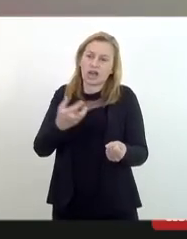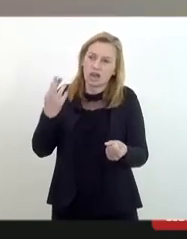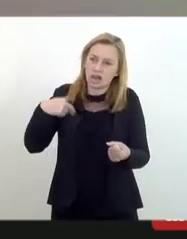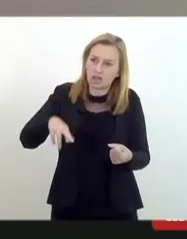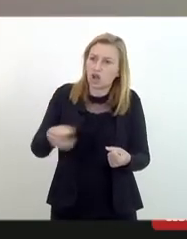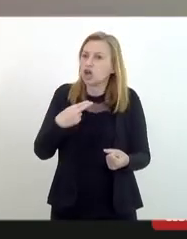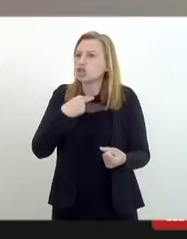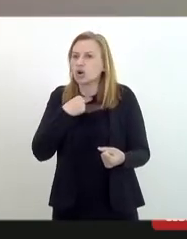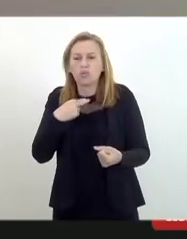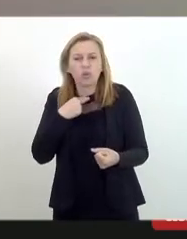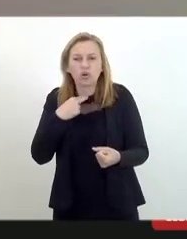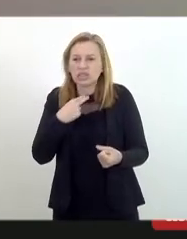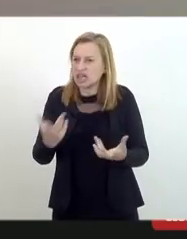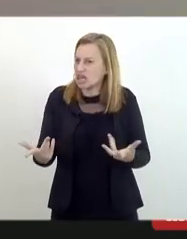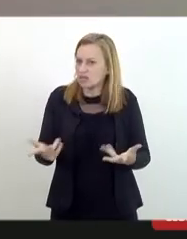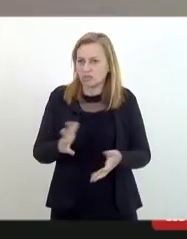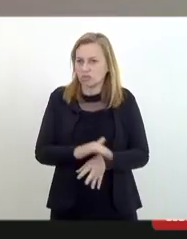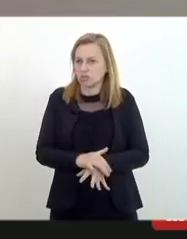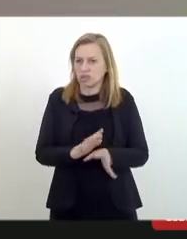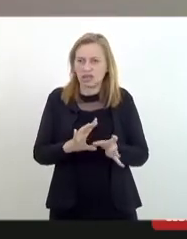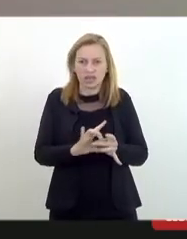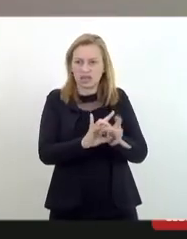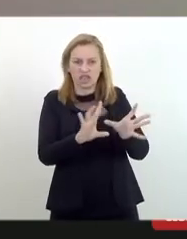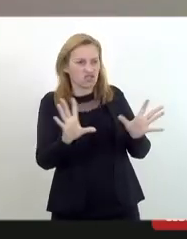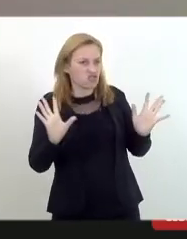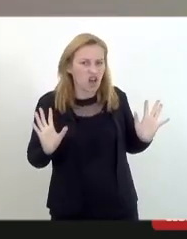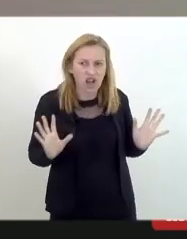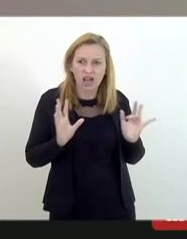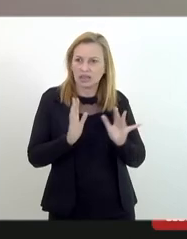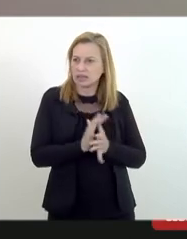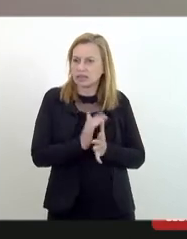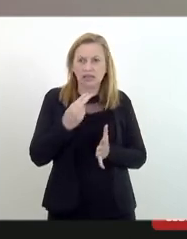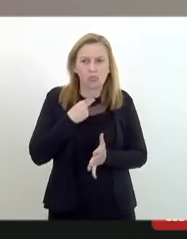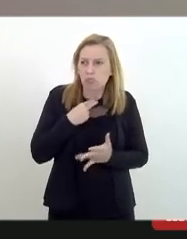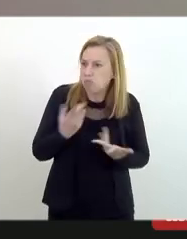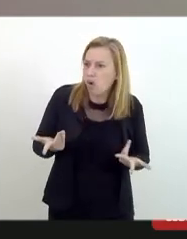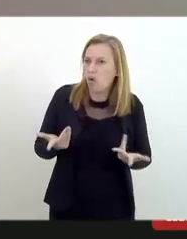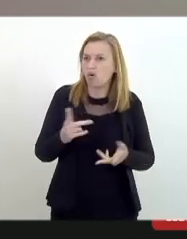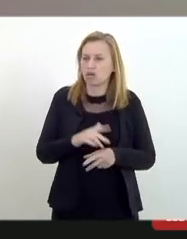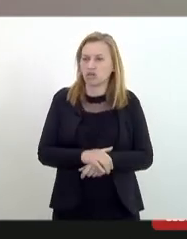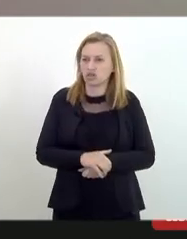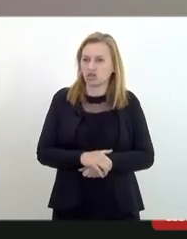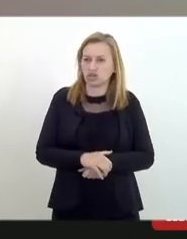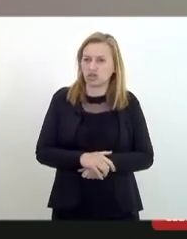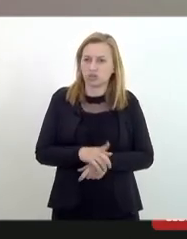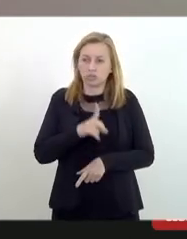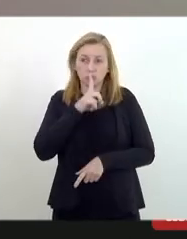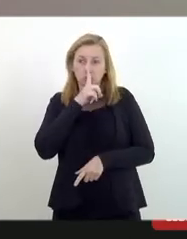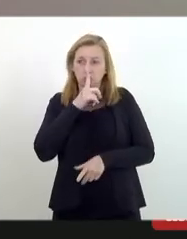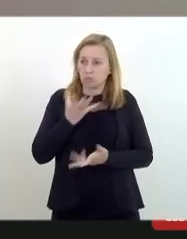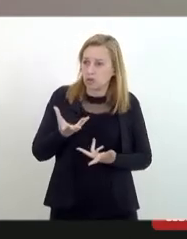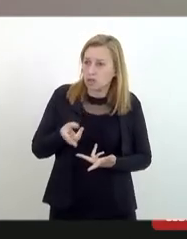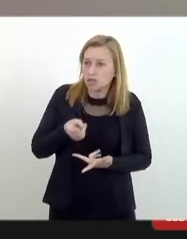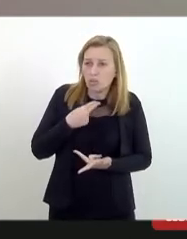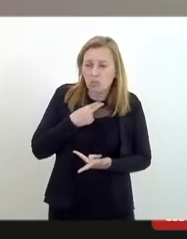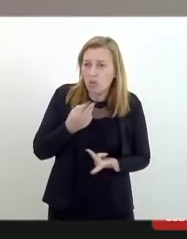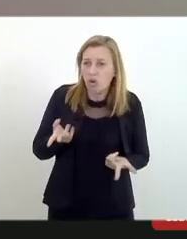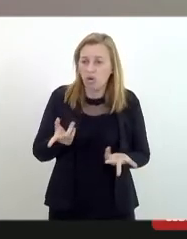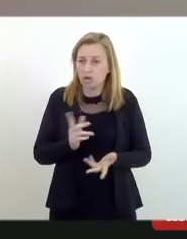podemos dar espaço não se pode ser leniente não se pode ser